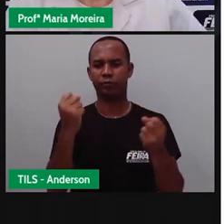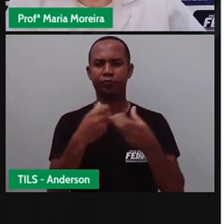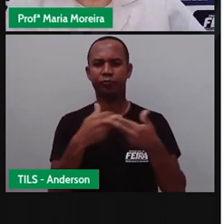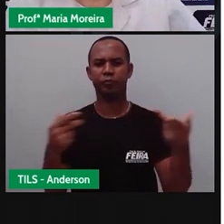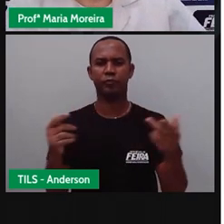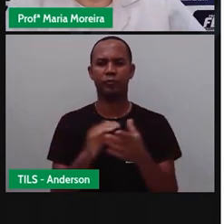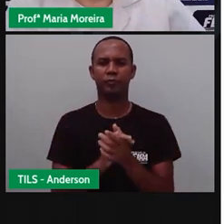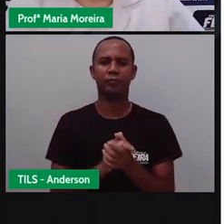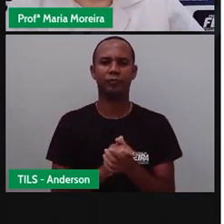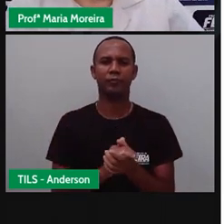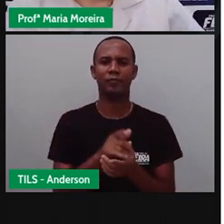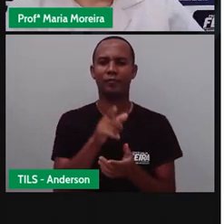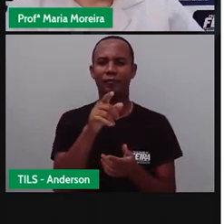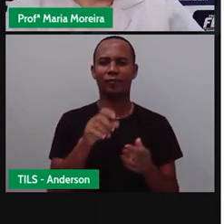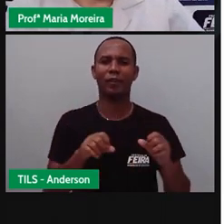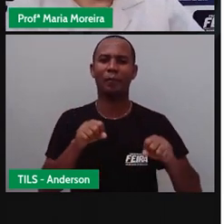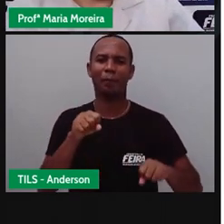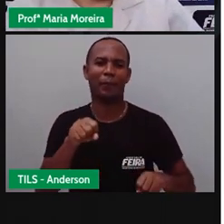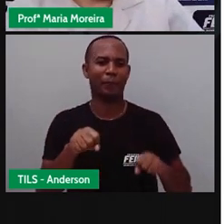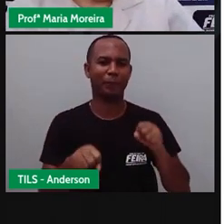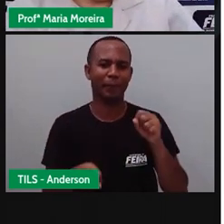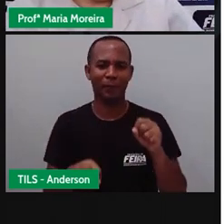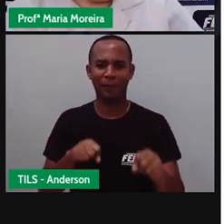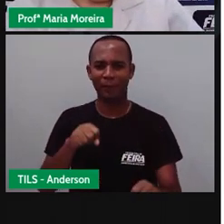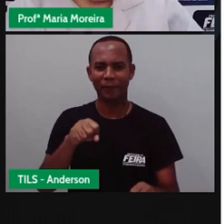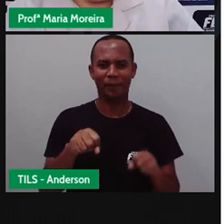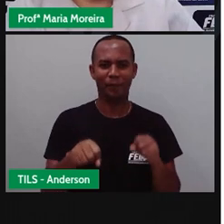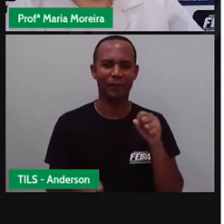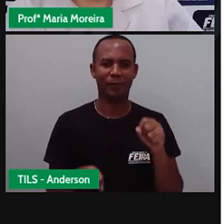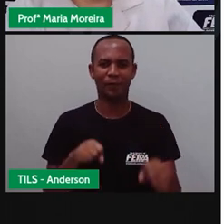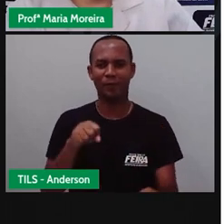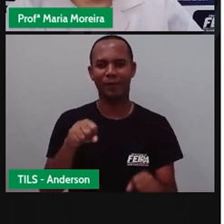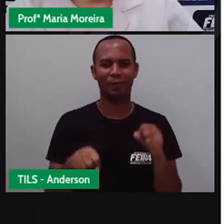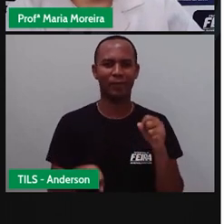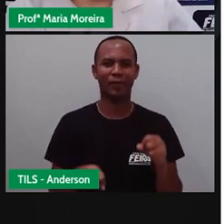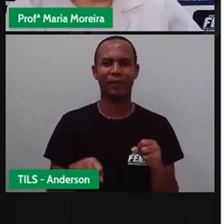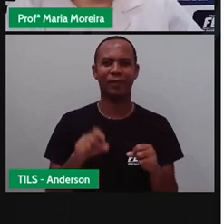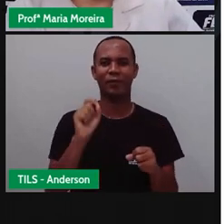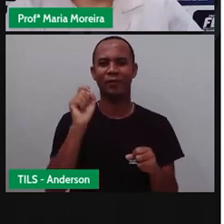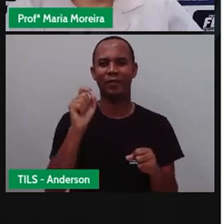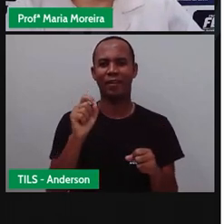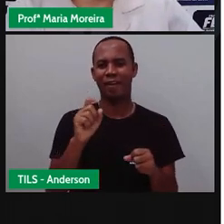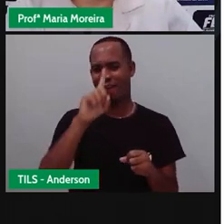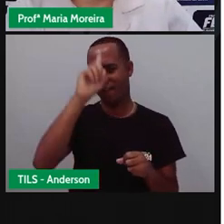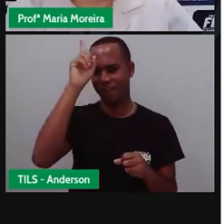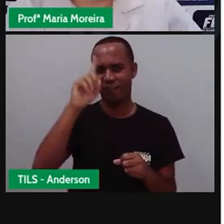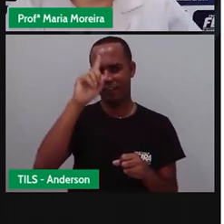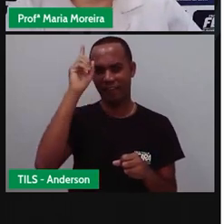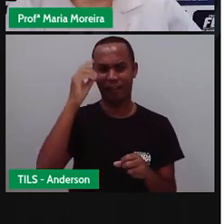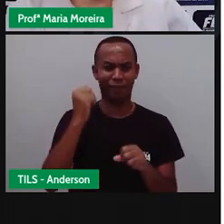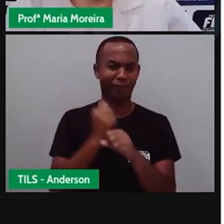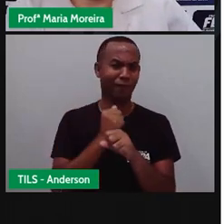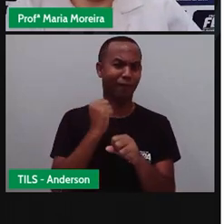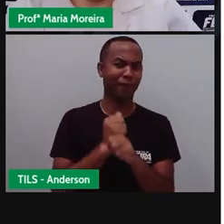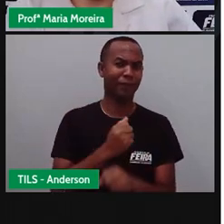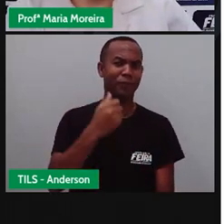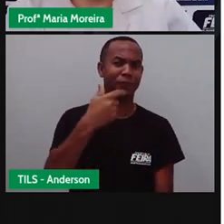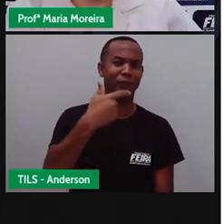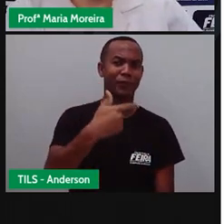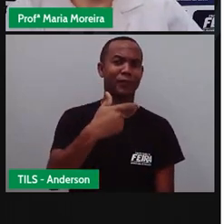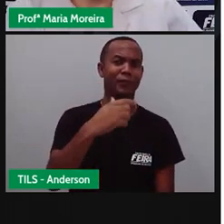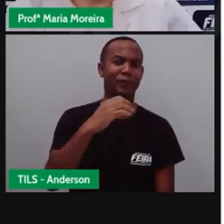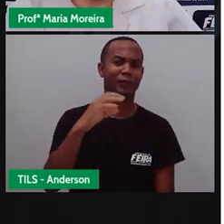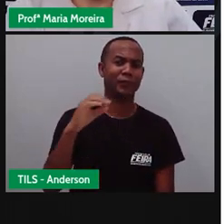Bom, a bicicleta... Olha que mimosa, Anderson. Olha que linda. A bicicleta foi inventada há cerca de 200 anos. Né?